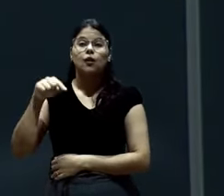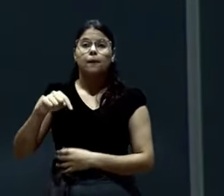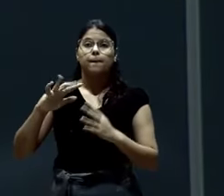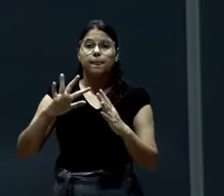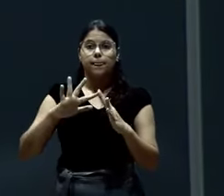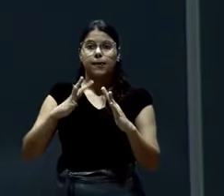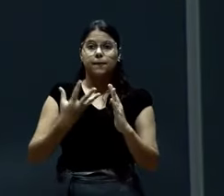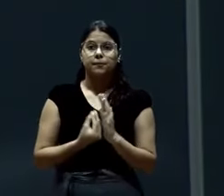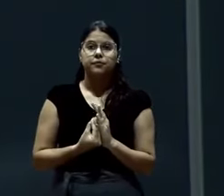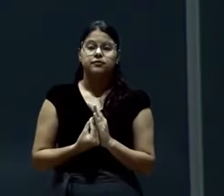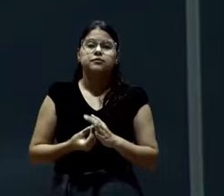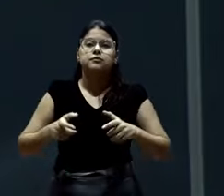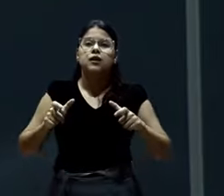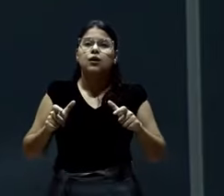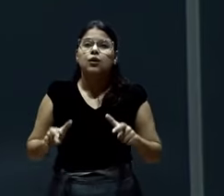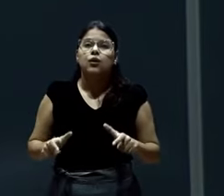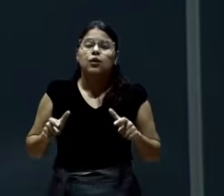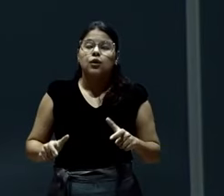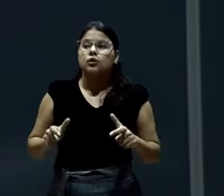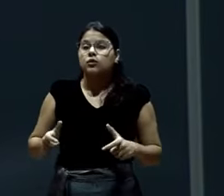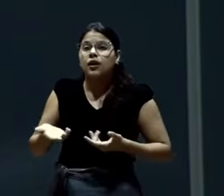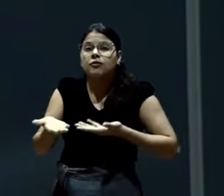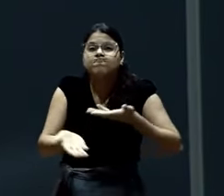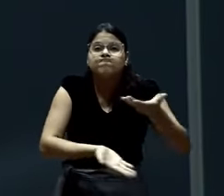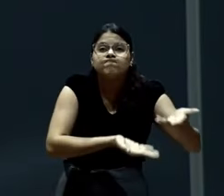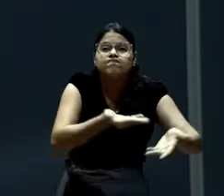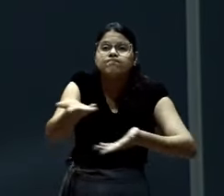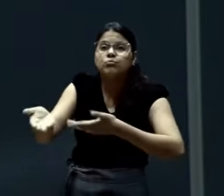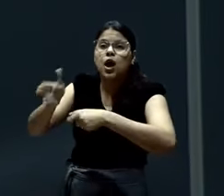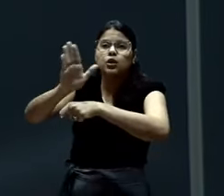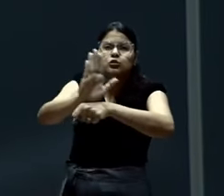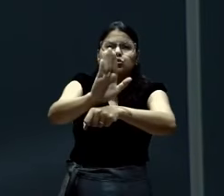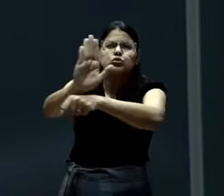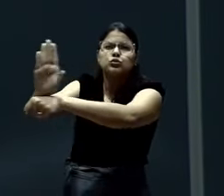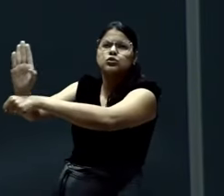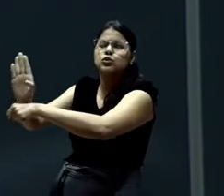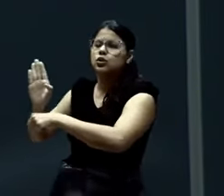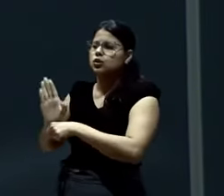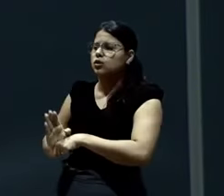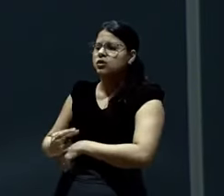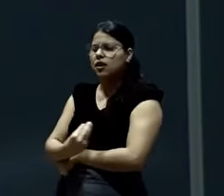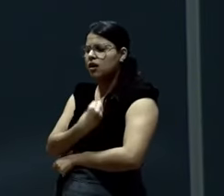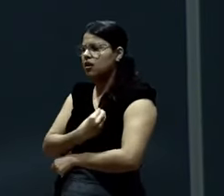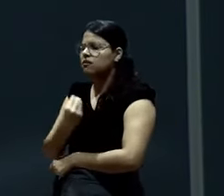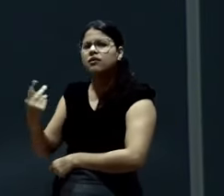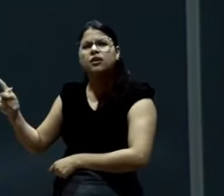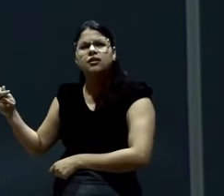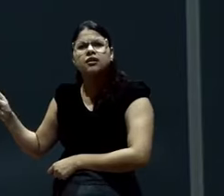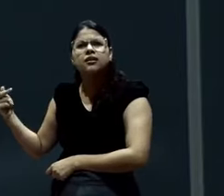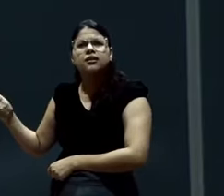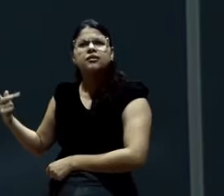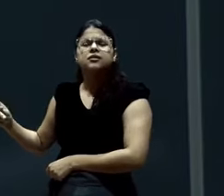Igreja é lugar de atender o irmão. De ser participante da vida dele, sim. Mas não na